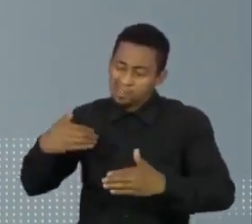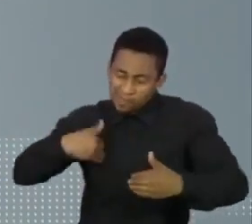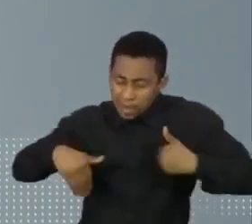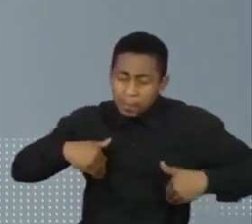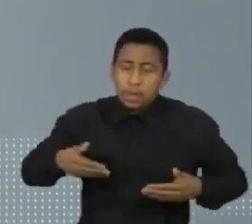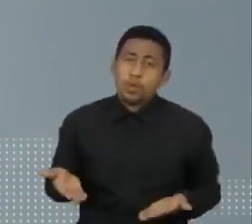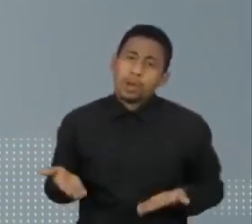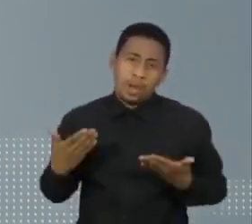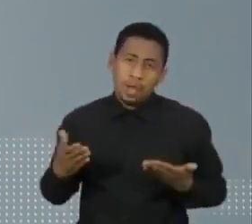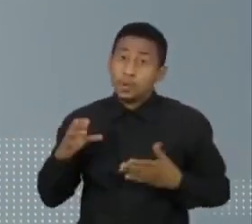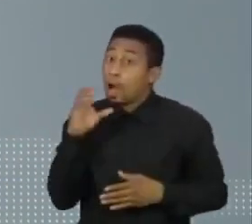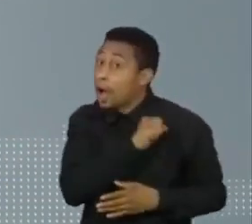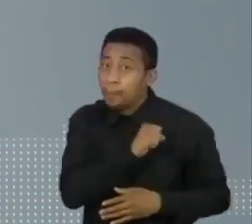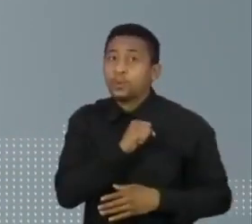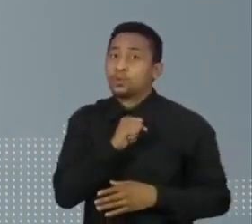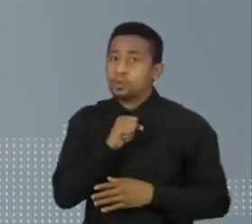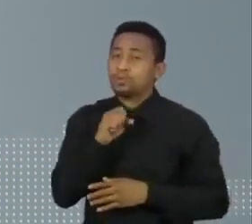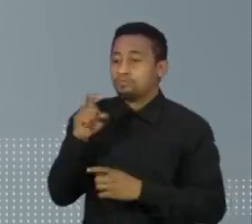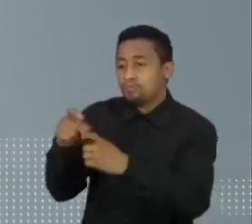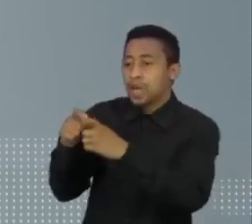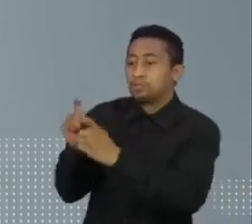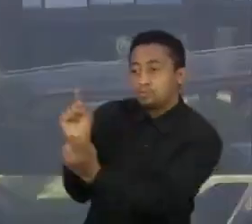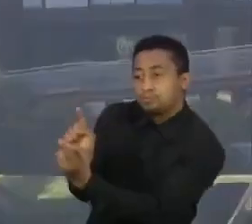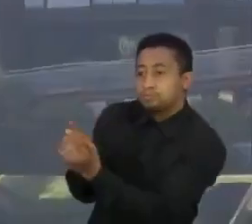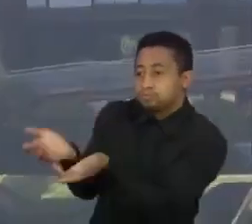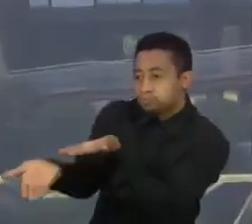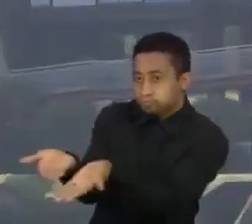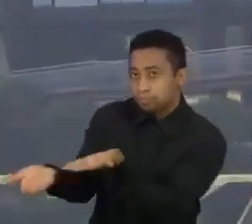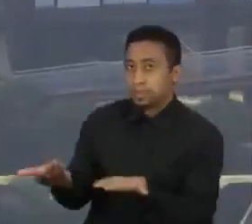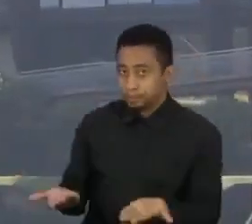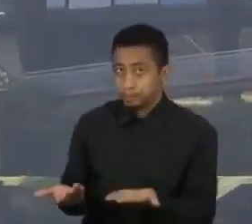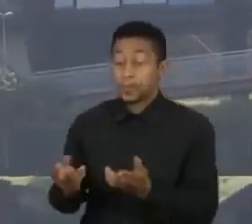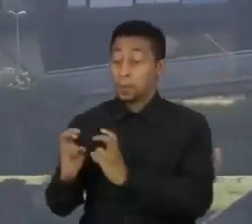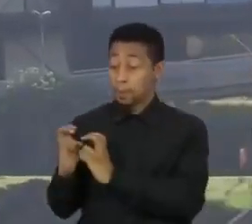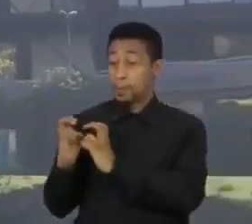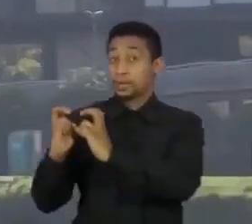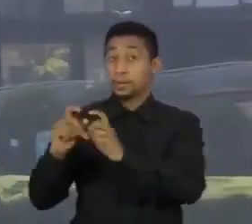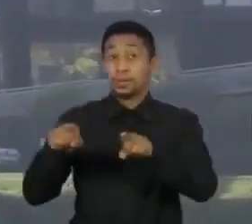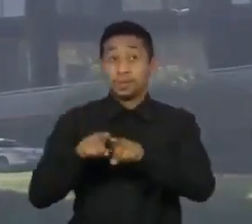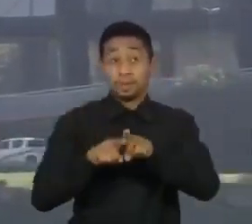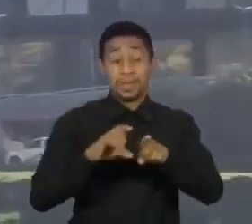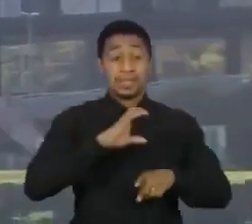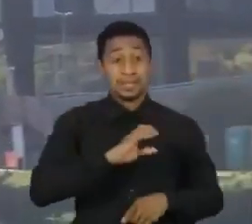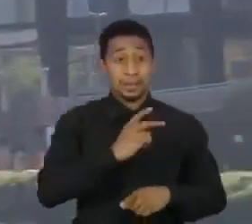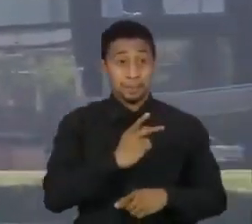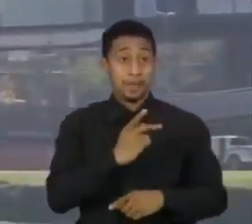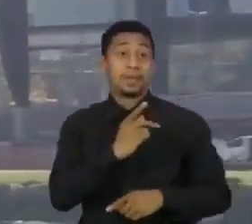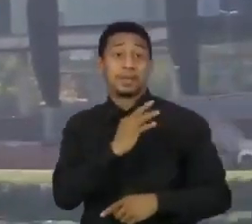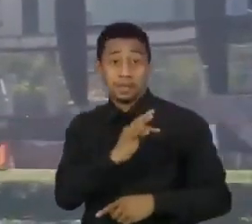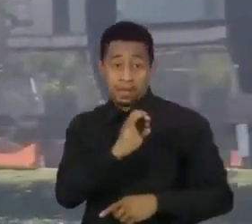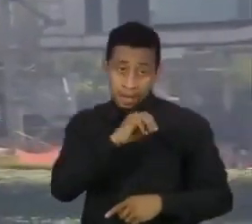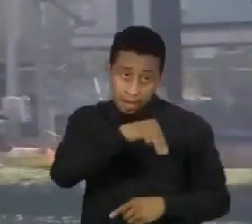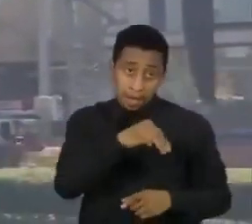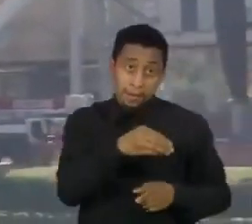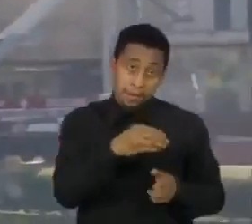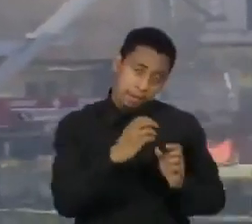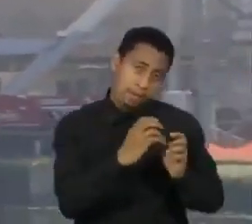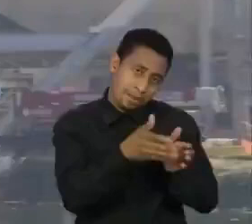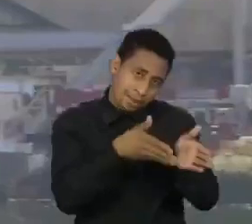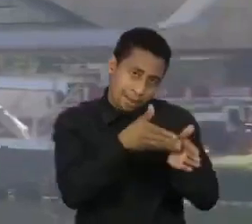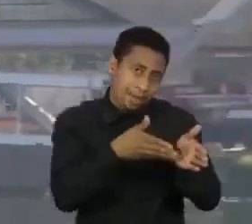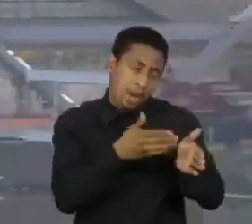nota, a Via Mobilidade afirmou que apura as causas do acidente. Tanto o metrô quanto a CPTM mantiveram a operação normal dos trens.